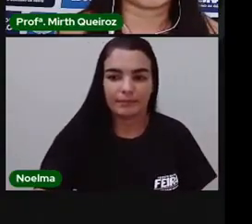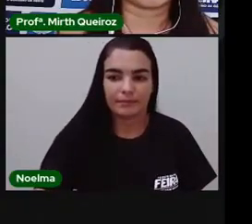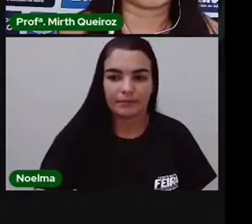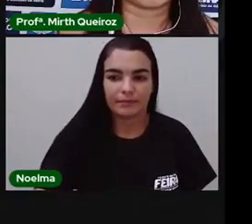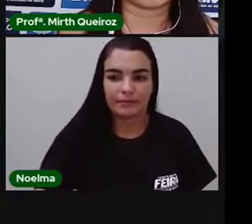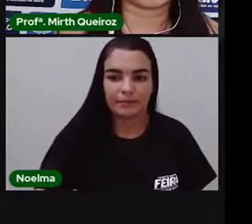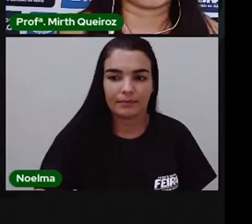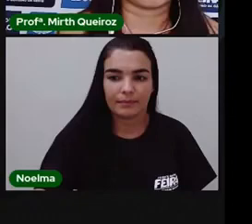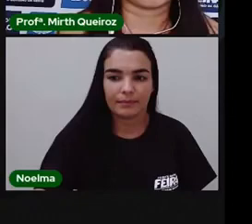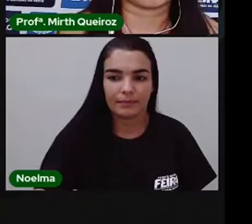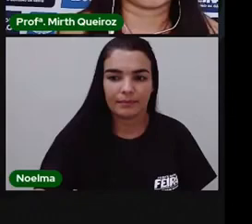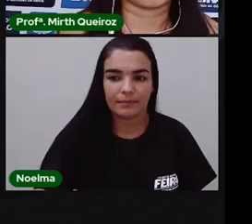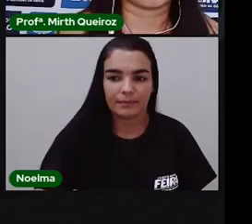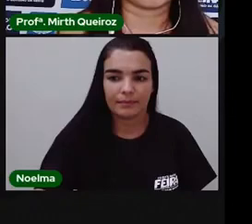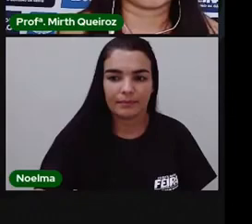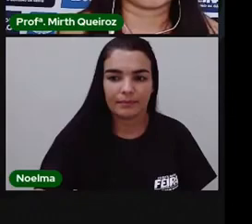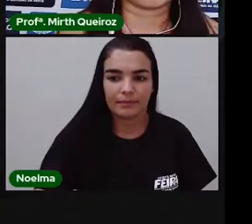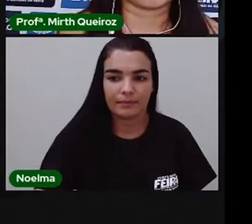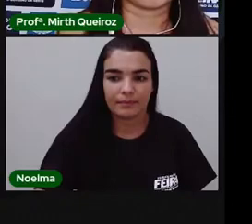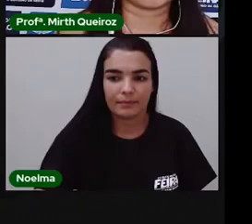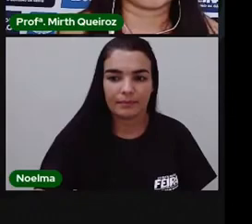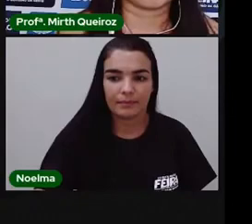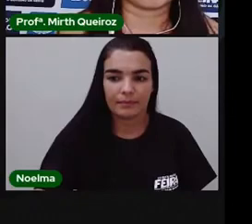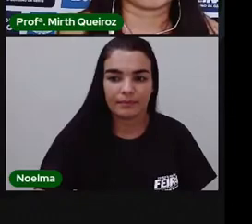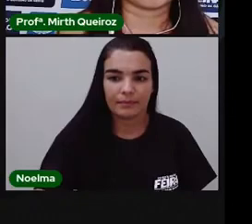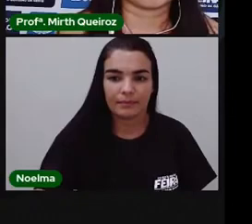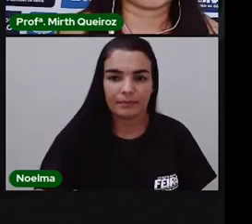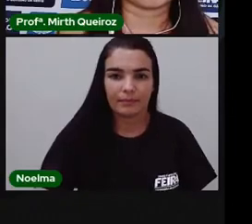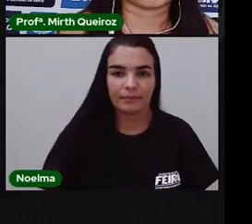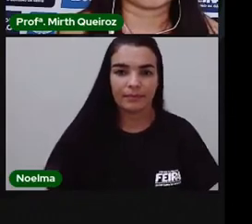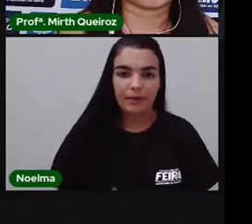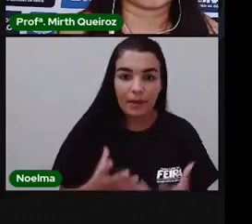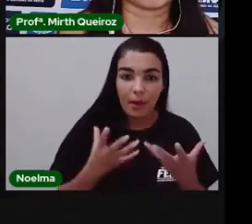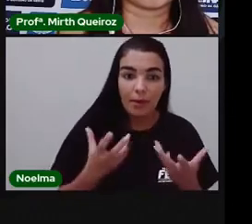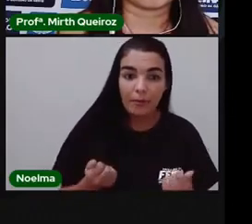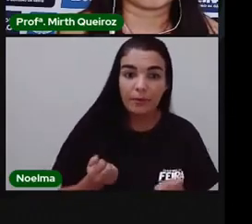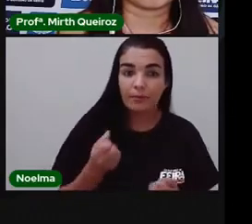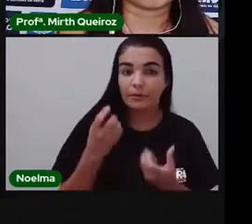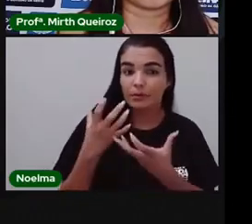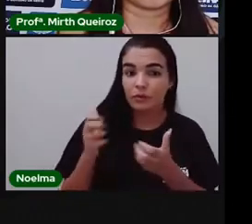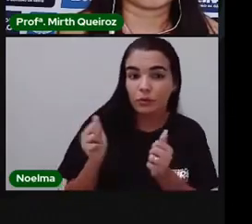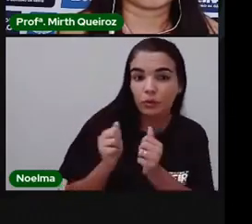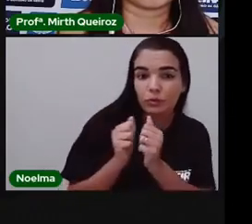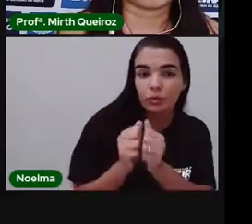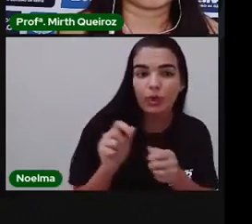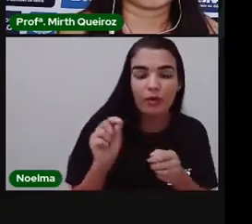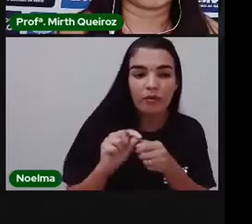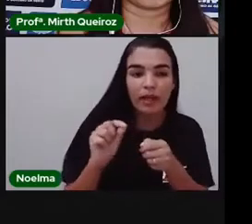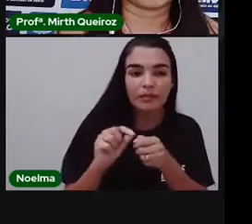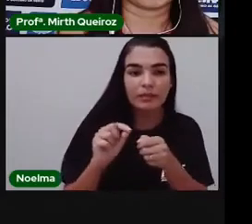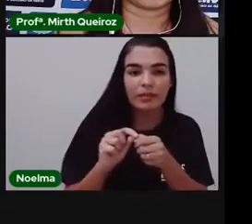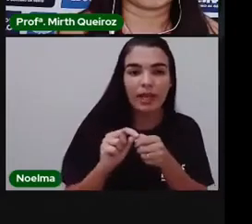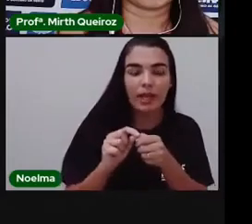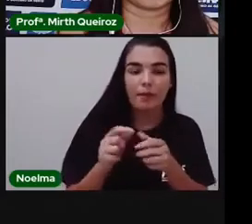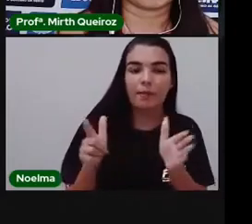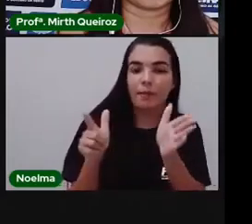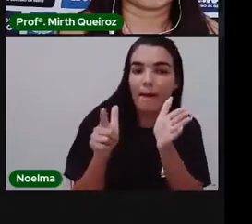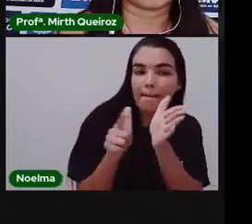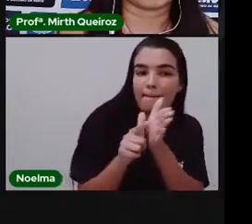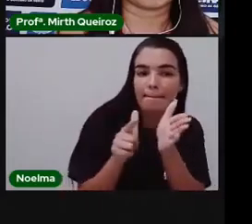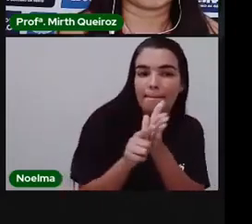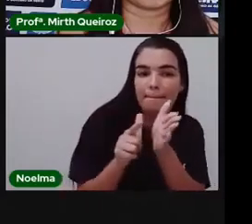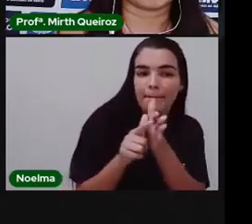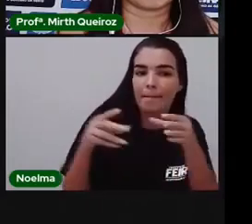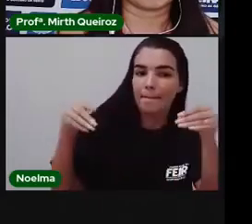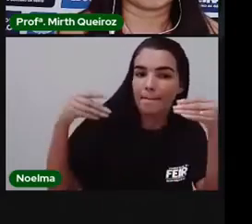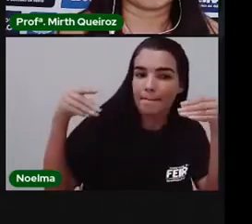Hoje eu vou ensinar vocês a como fazer um Tangram. É muito simples. Vocês vão pegar uma folha de papel